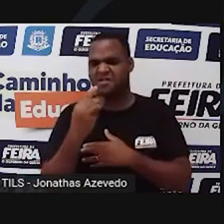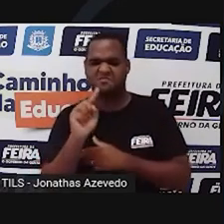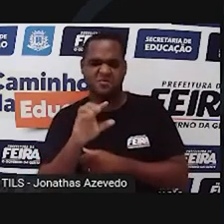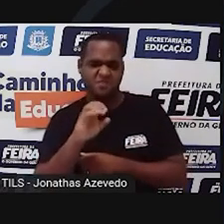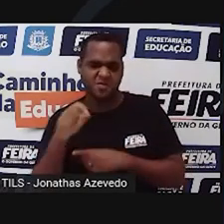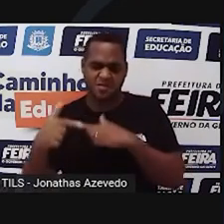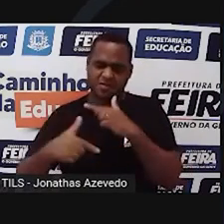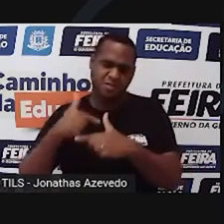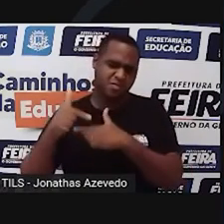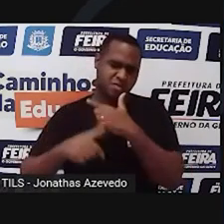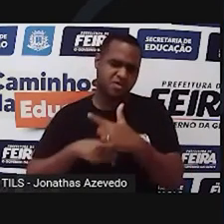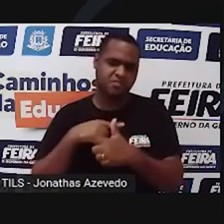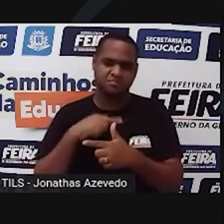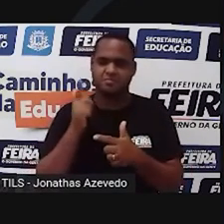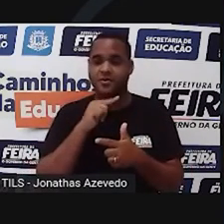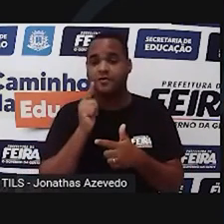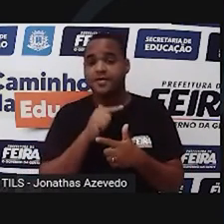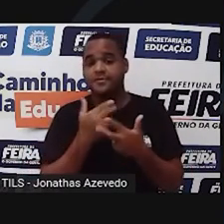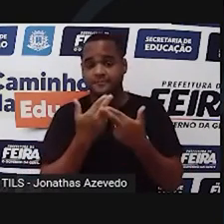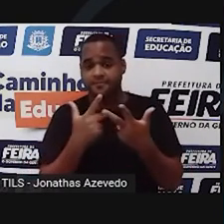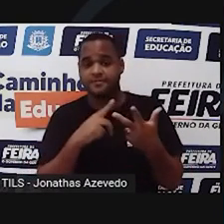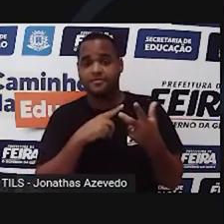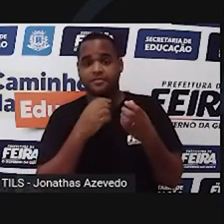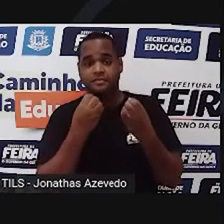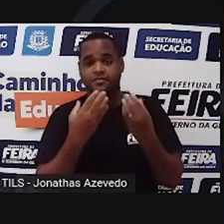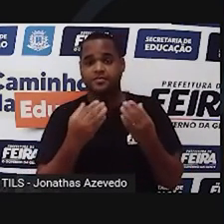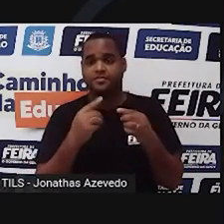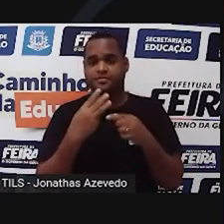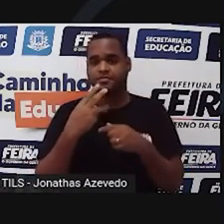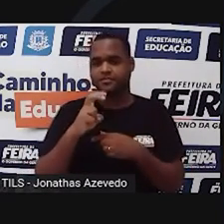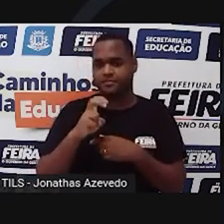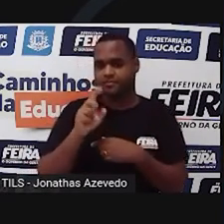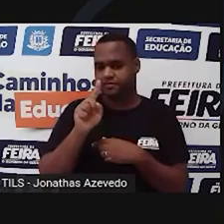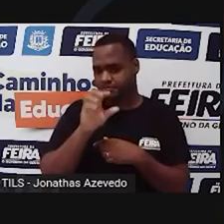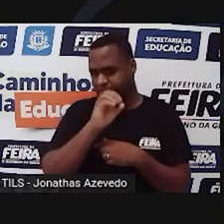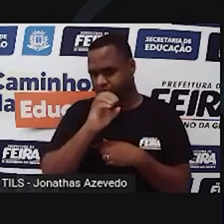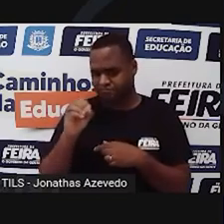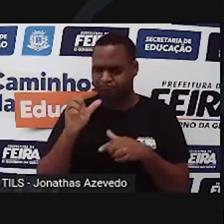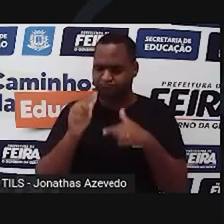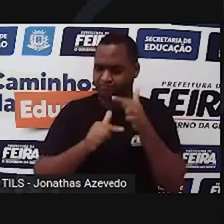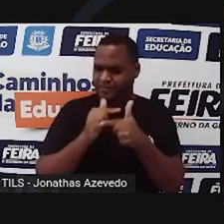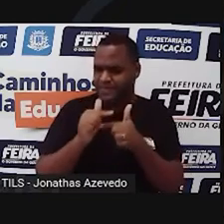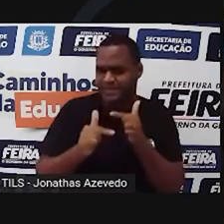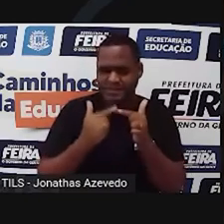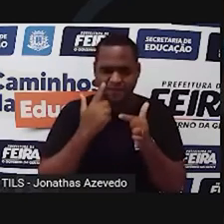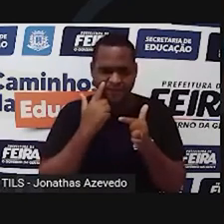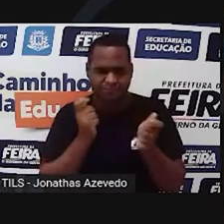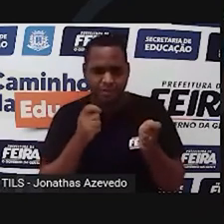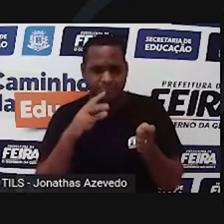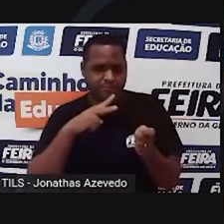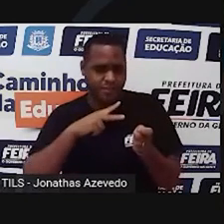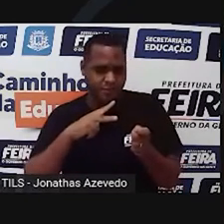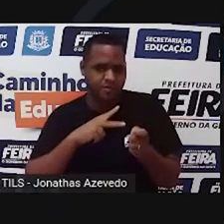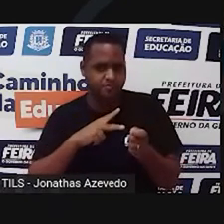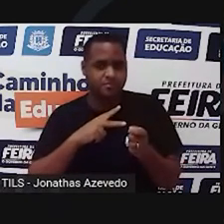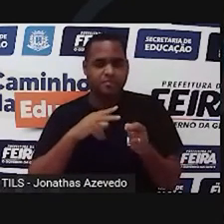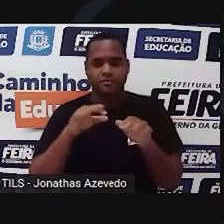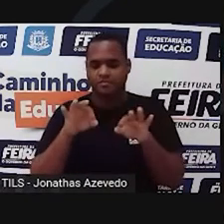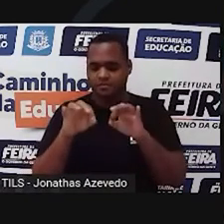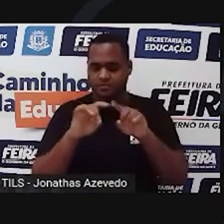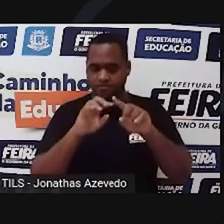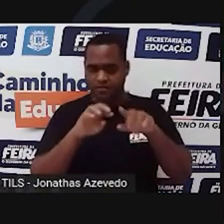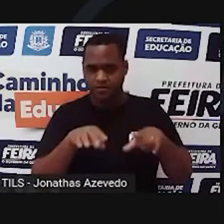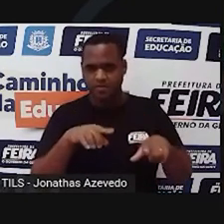empregos diretos e 35 mil empregos indiretos, movimentando uma cadeia